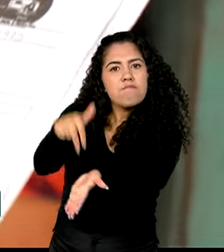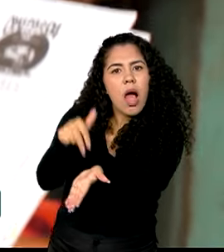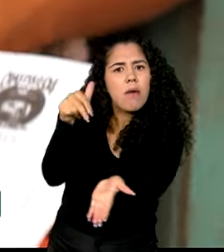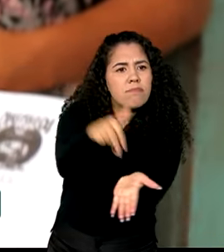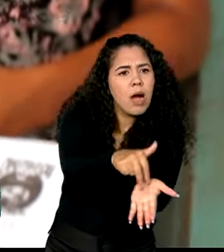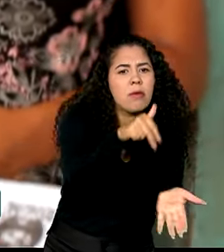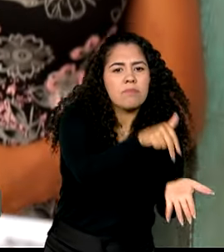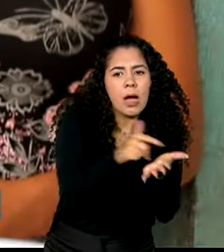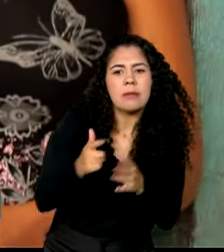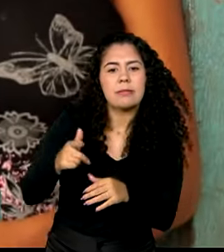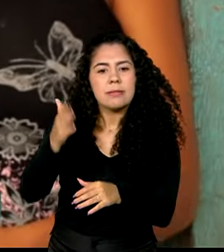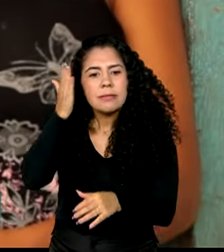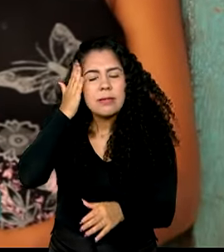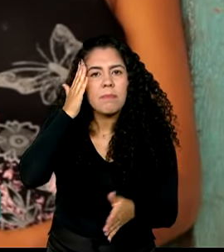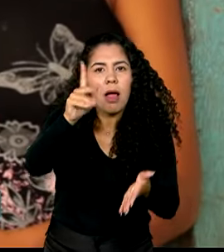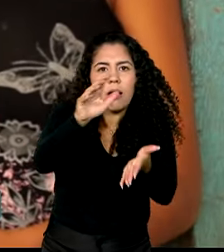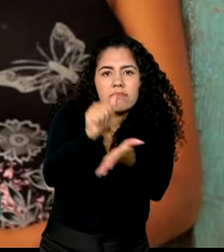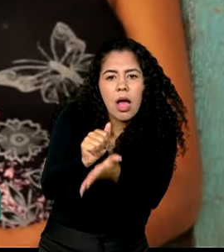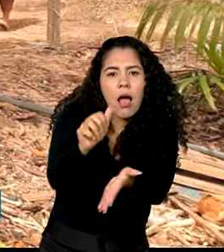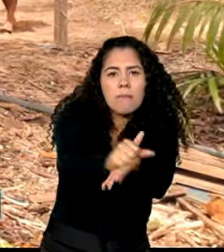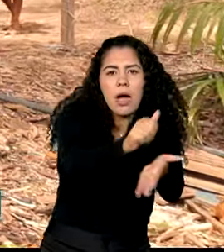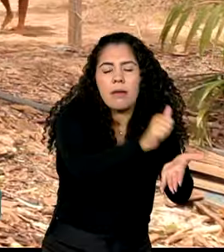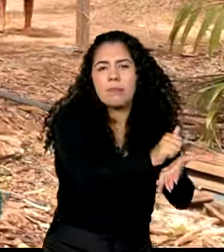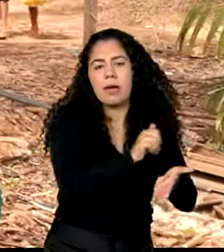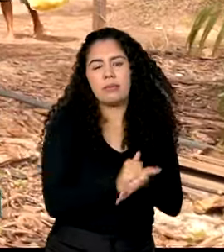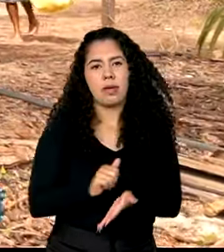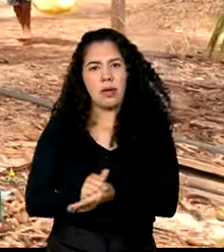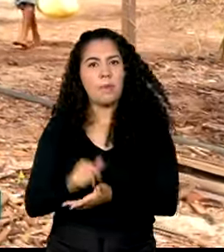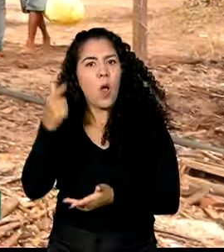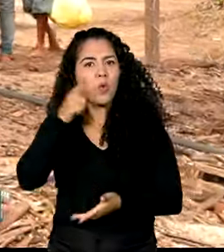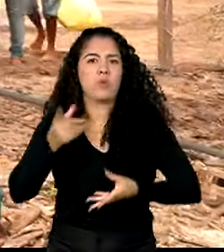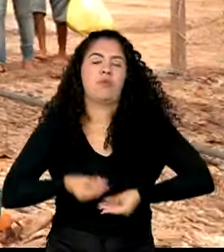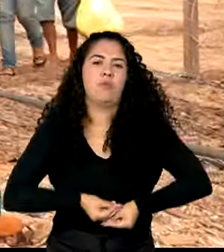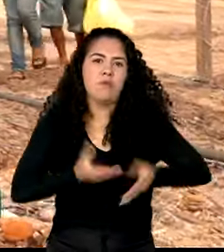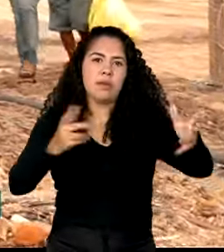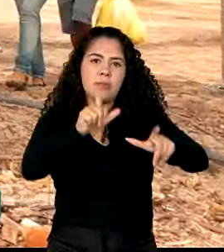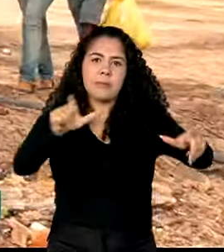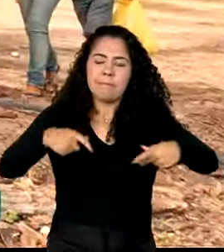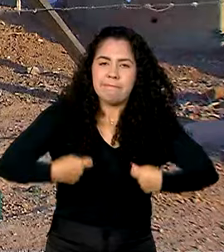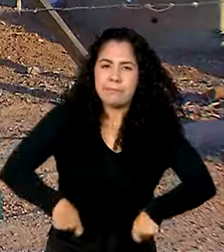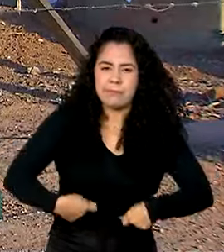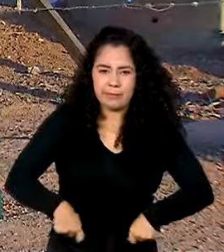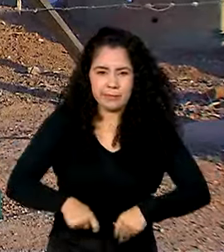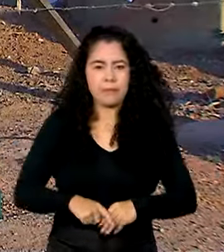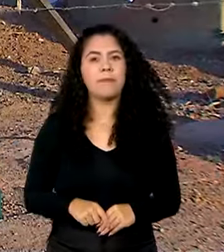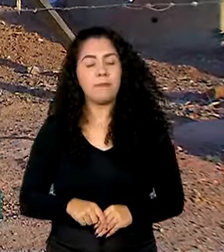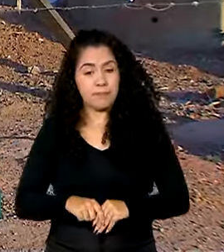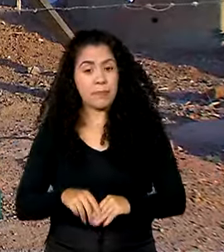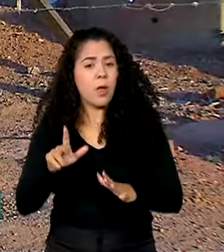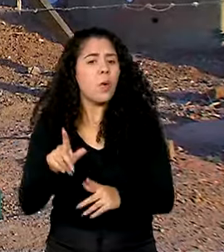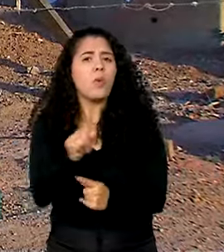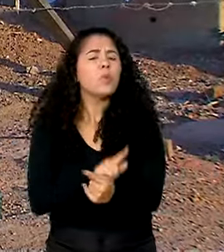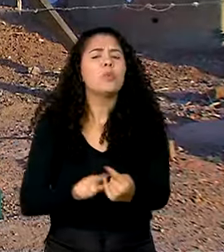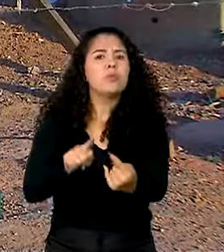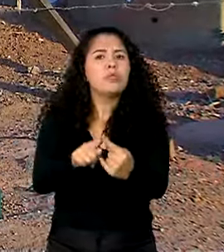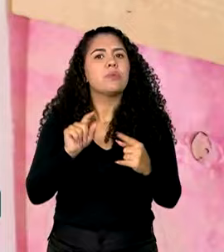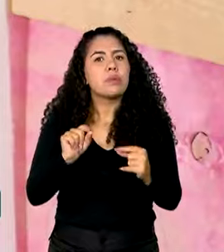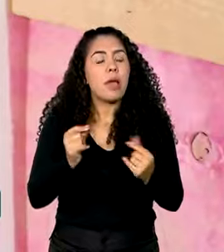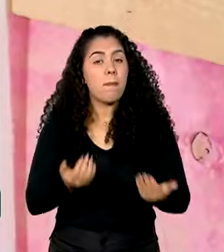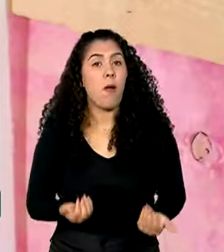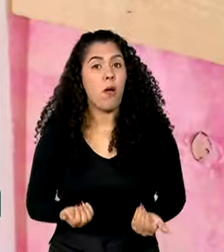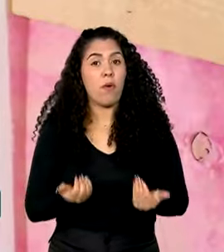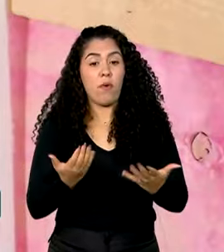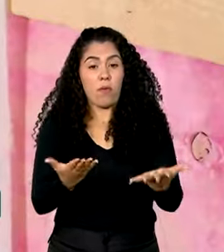estratégia que faz com que os programas sociais cheguem a quem mais precisa. A ideia é levar o estado